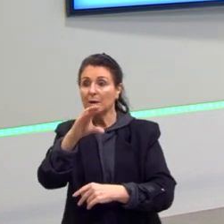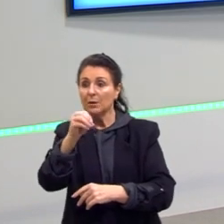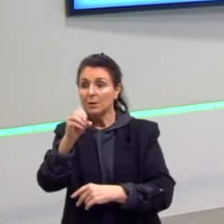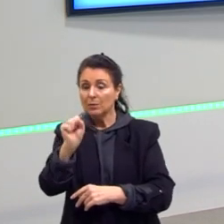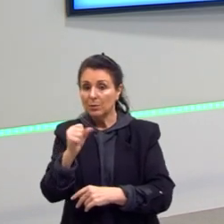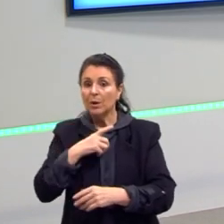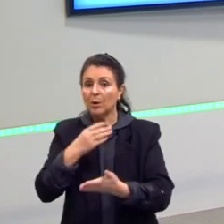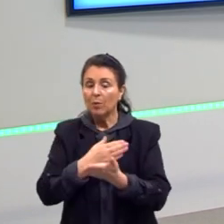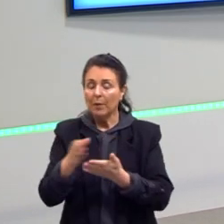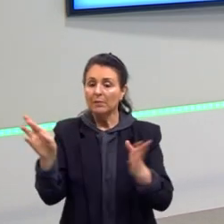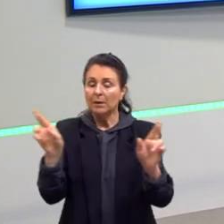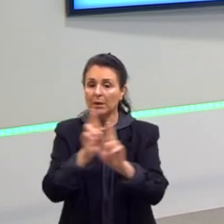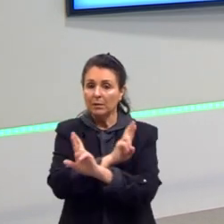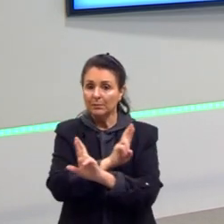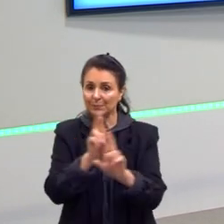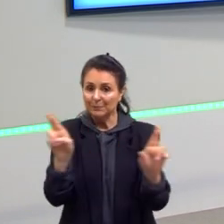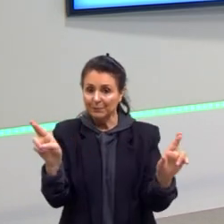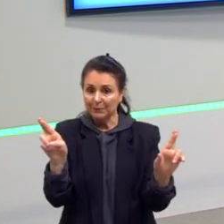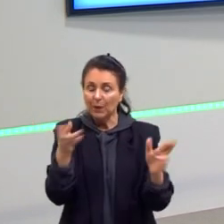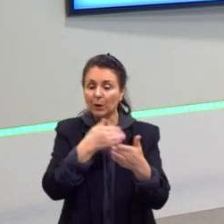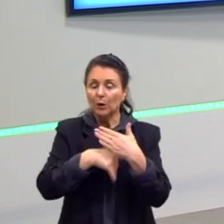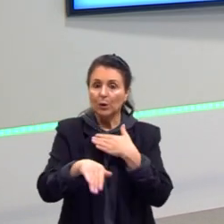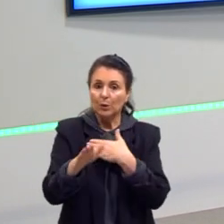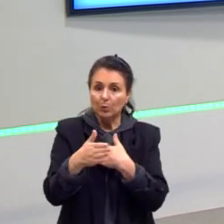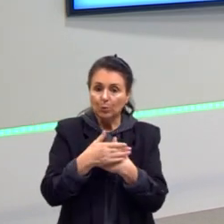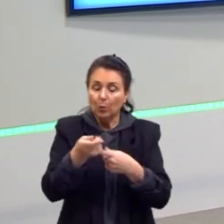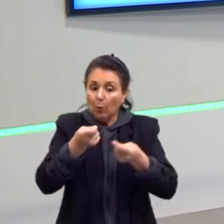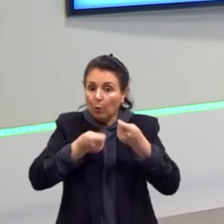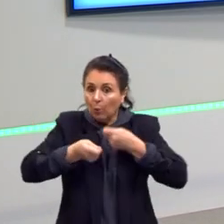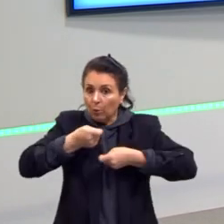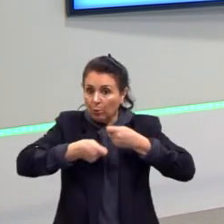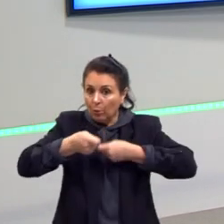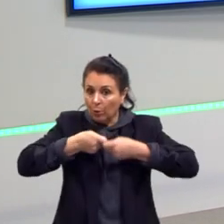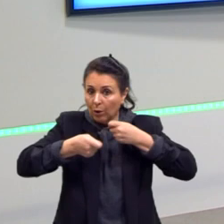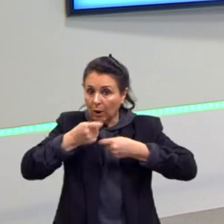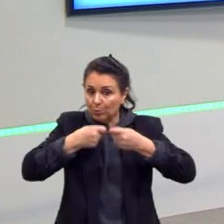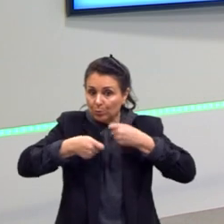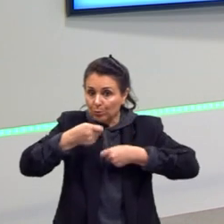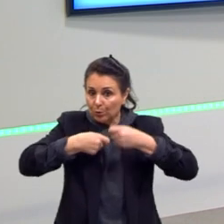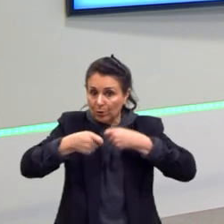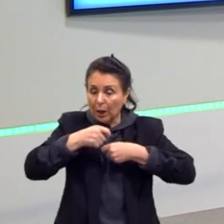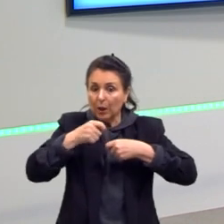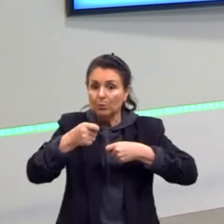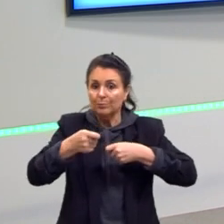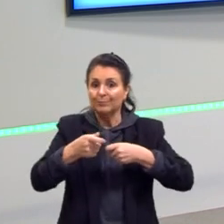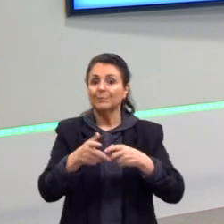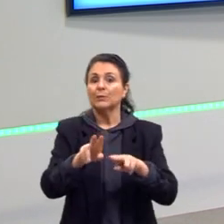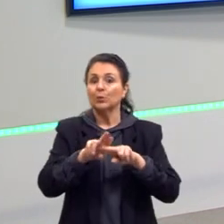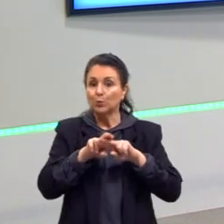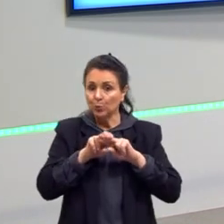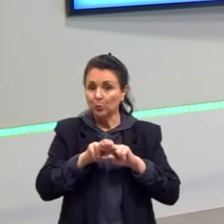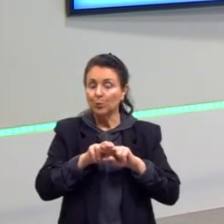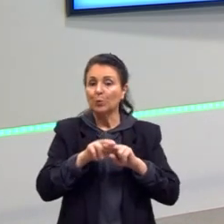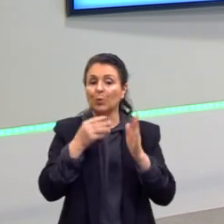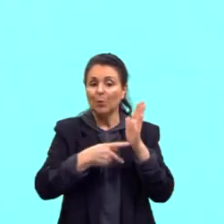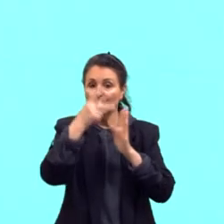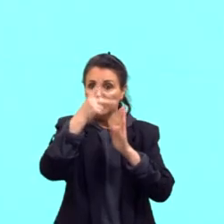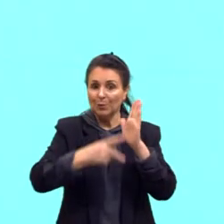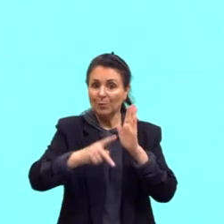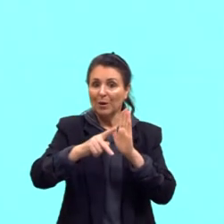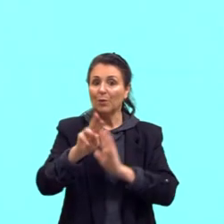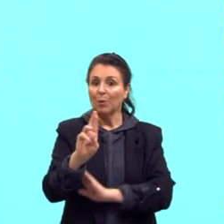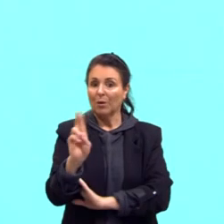com essas questões, tudo isso também controlado, a economia estava controlada a partir do plano real, tá, gurizada? Então, essa